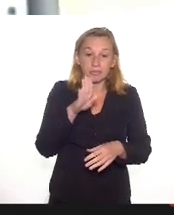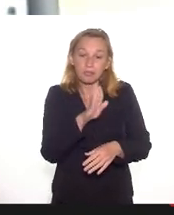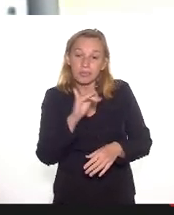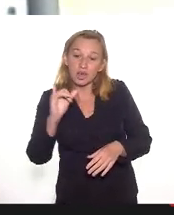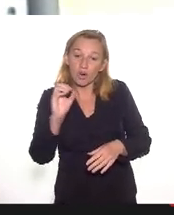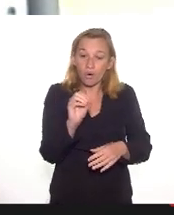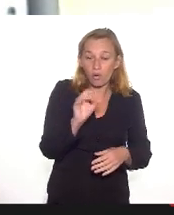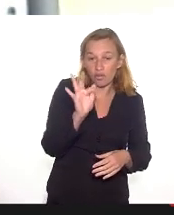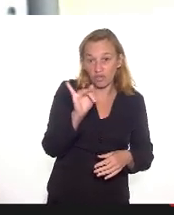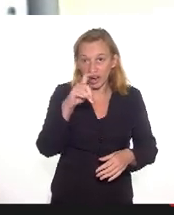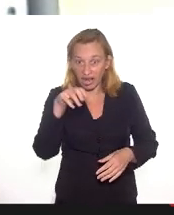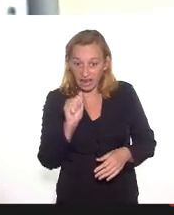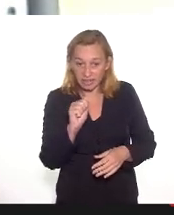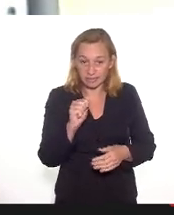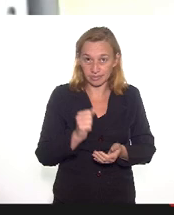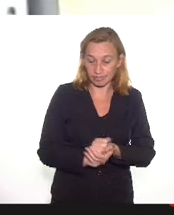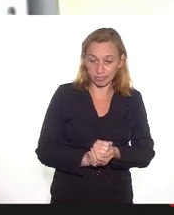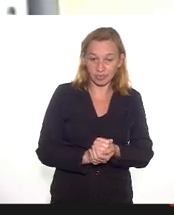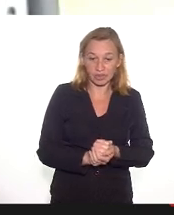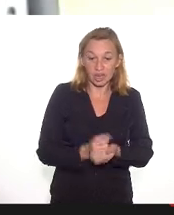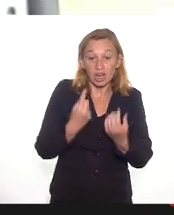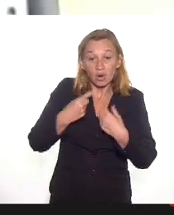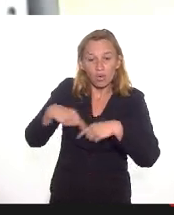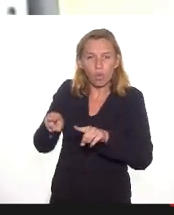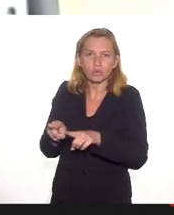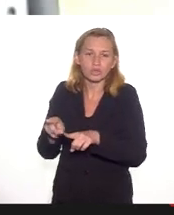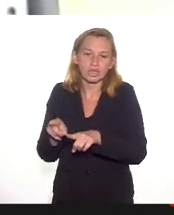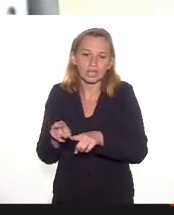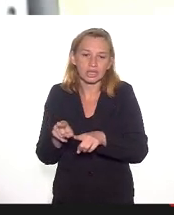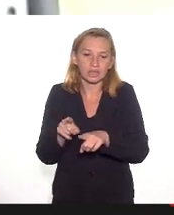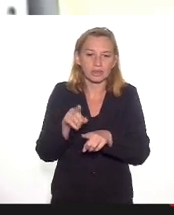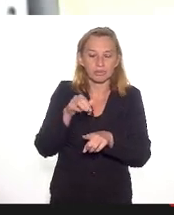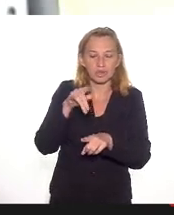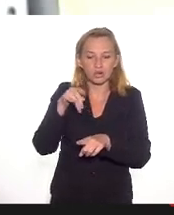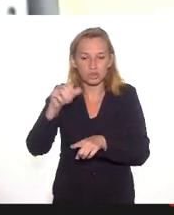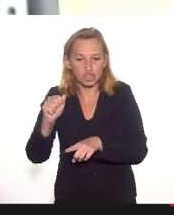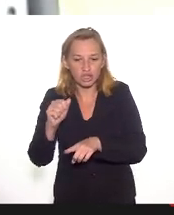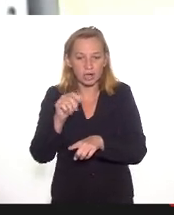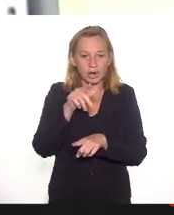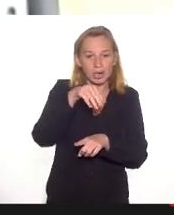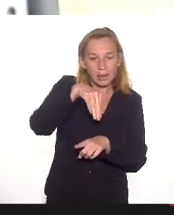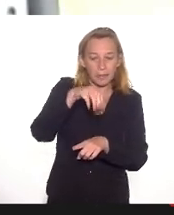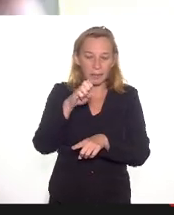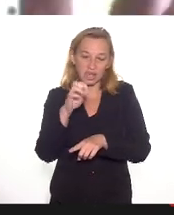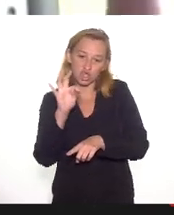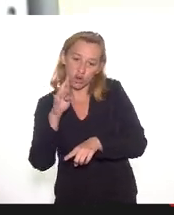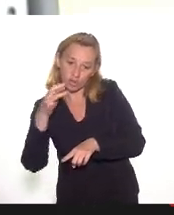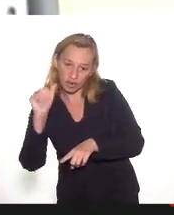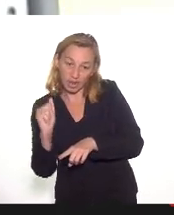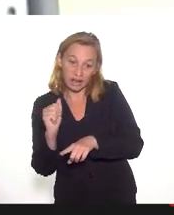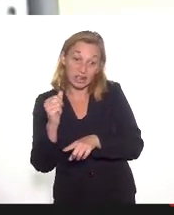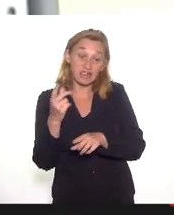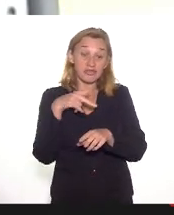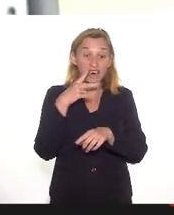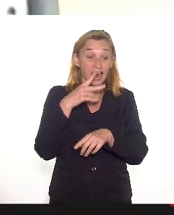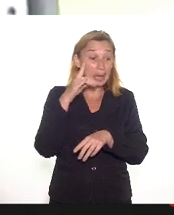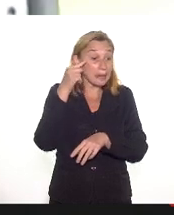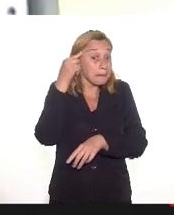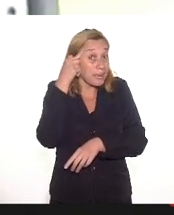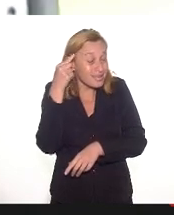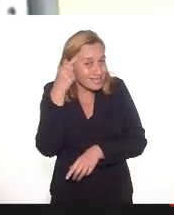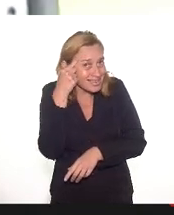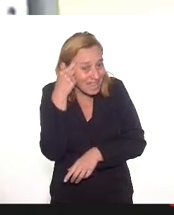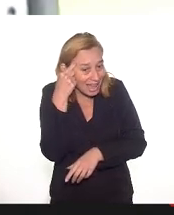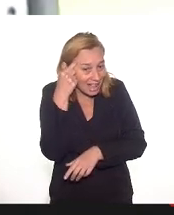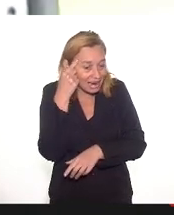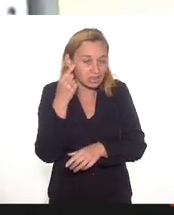amiga da vida, contra uma possível museologia necrófila. E dizer que reimaginar, que